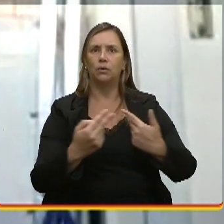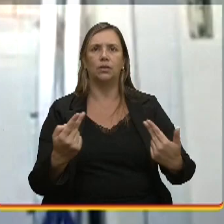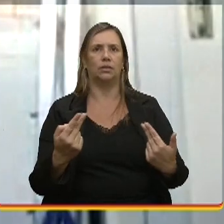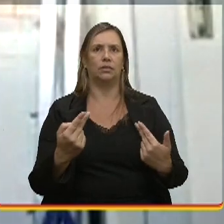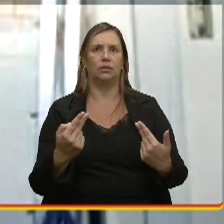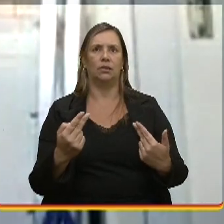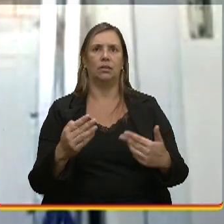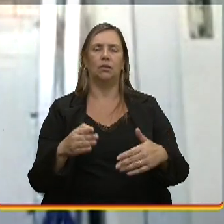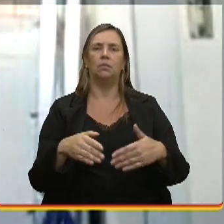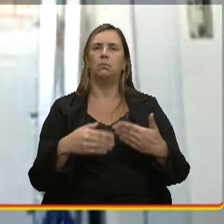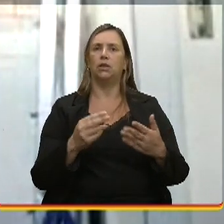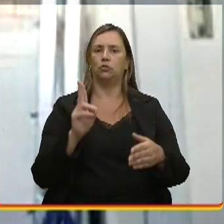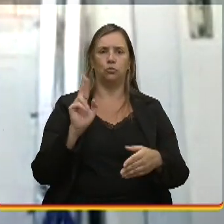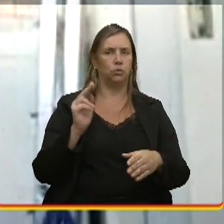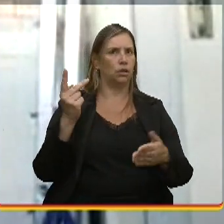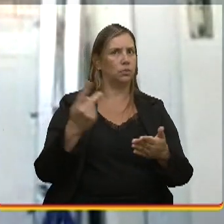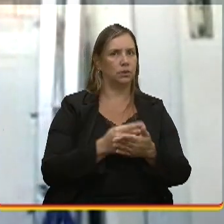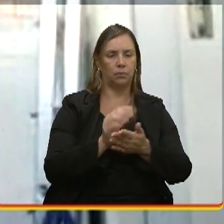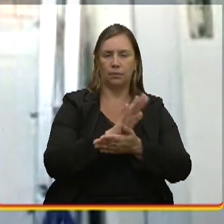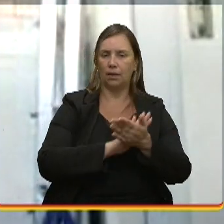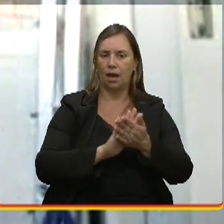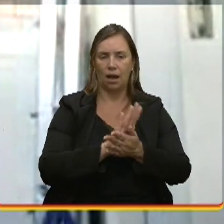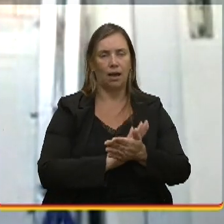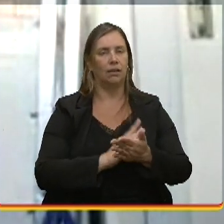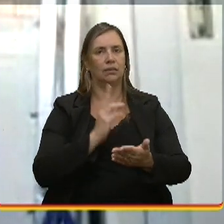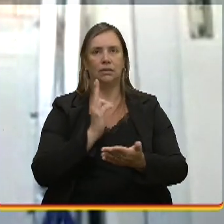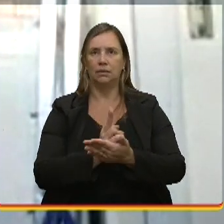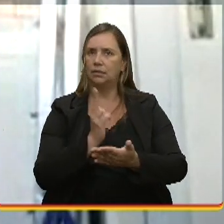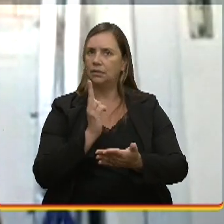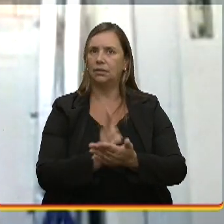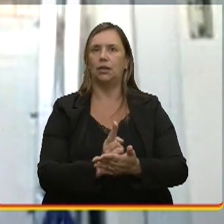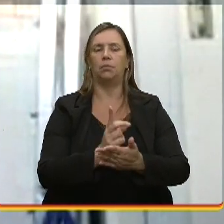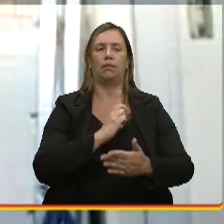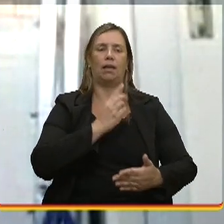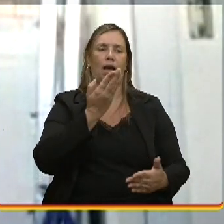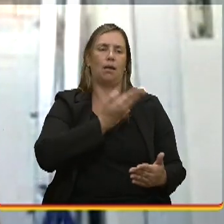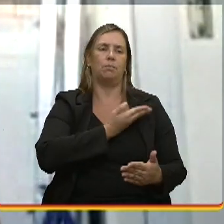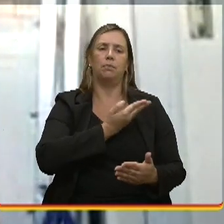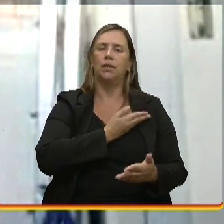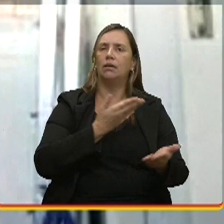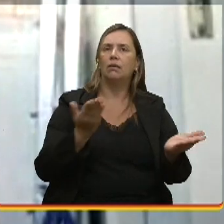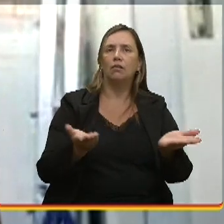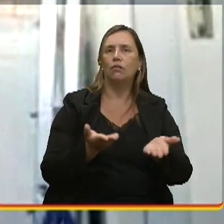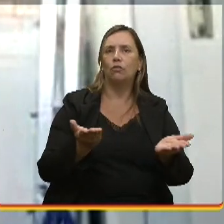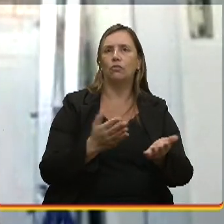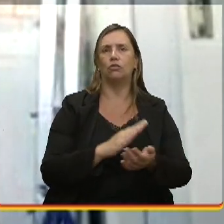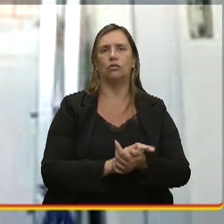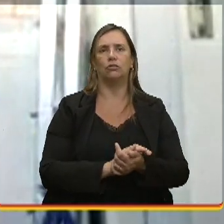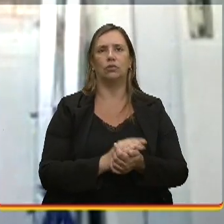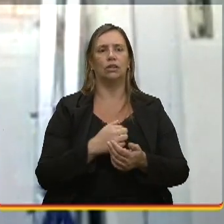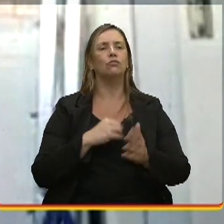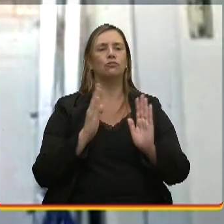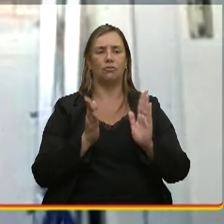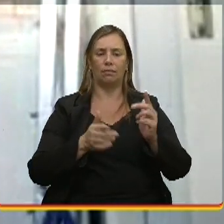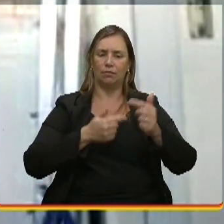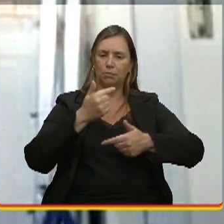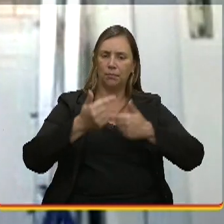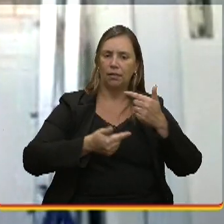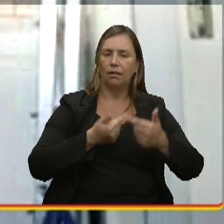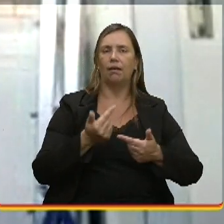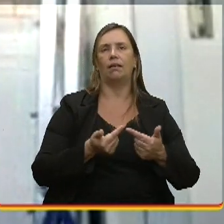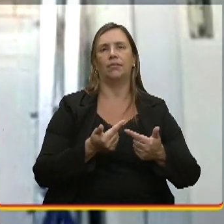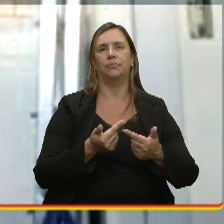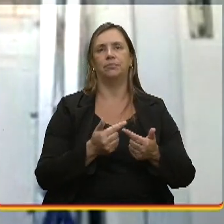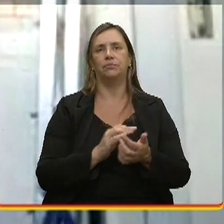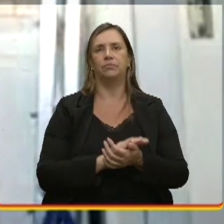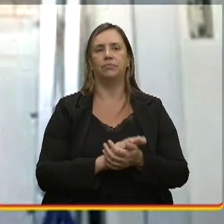ainda bem, nunca aconteceu nada, muito antes, pelo contrário, eu tenho muitas amigas hoje, que eu fiz trabalhando para elas, né,